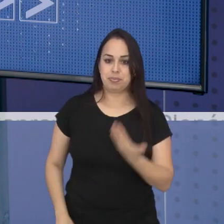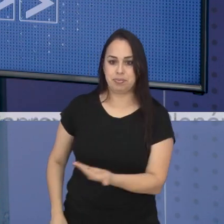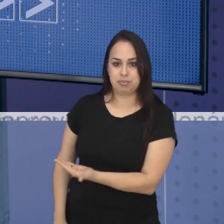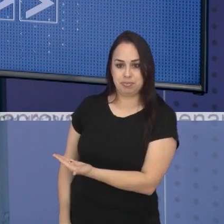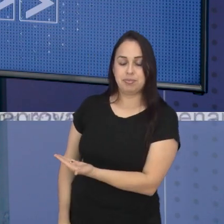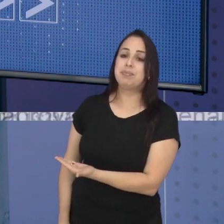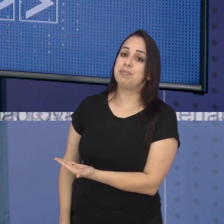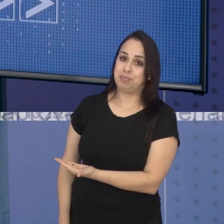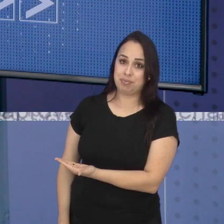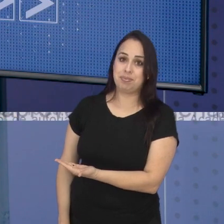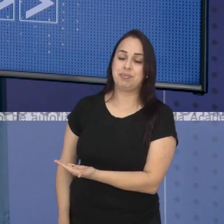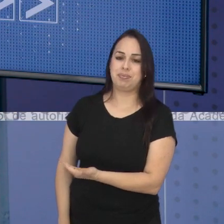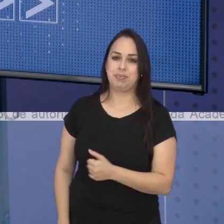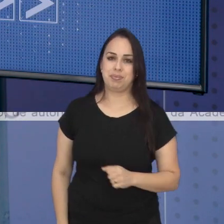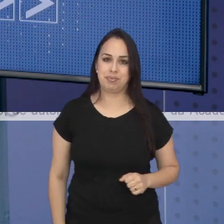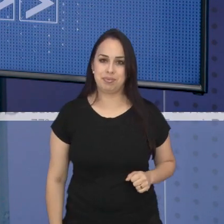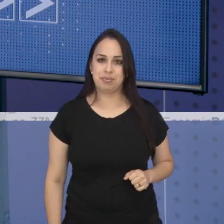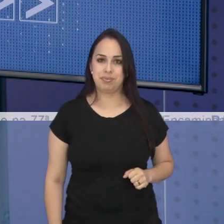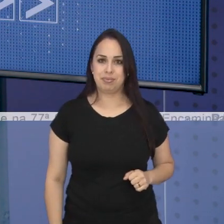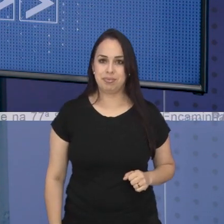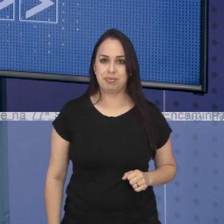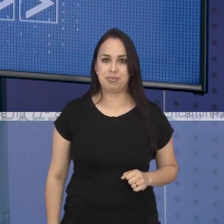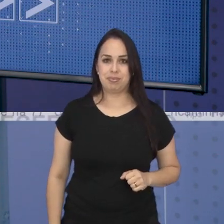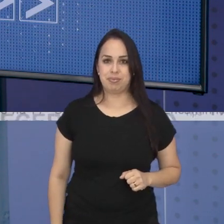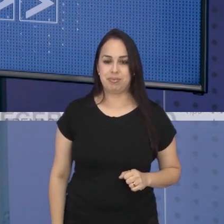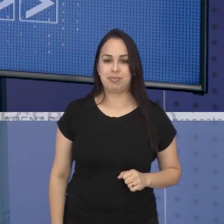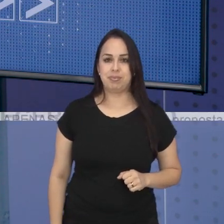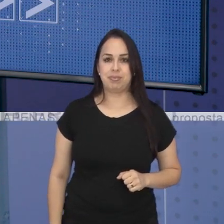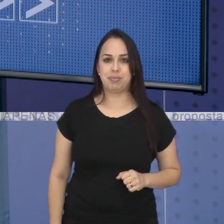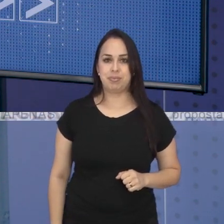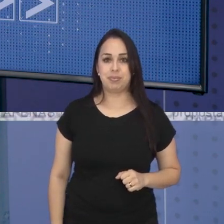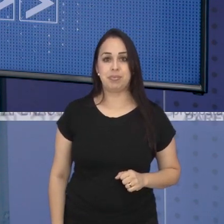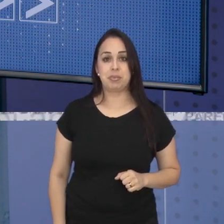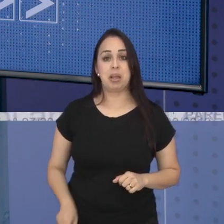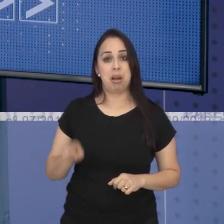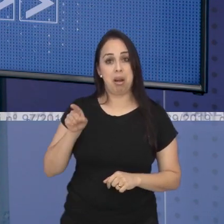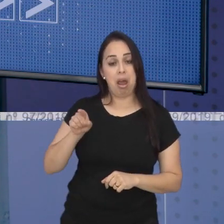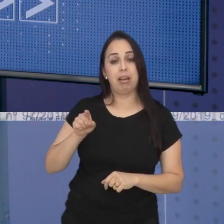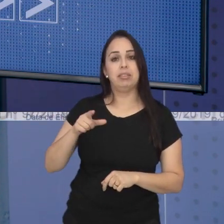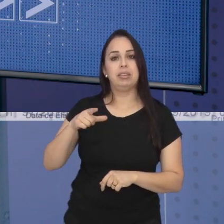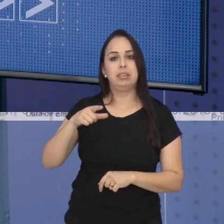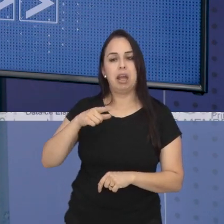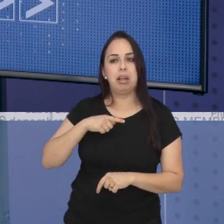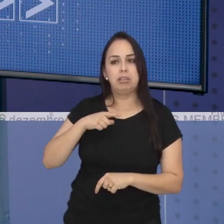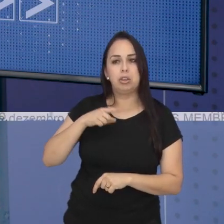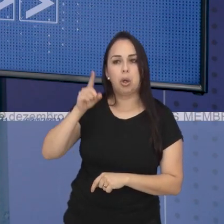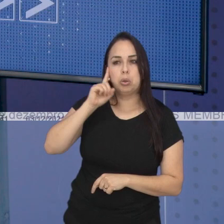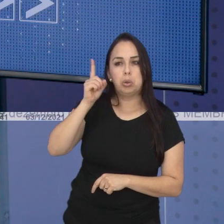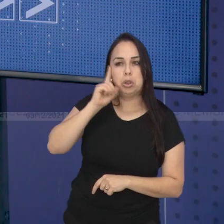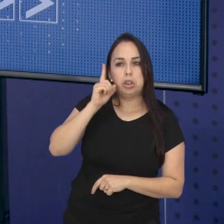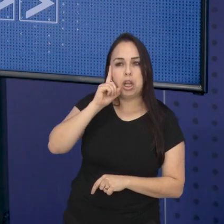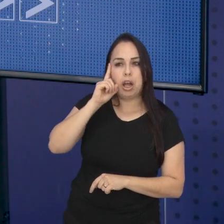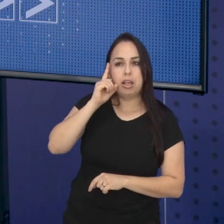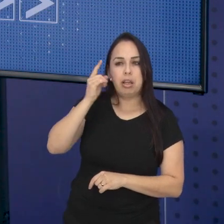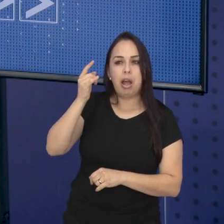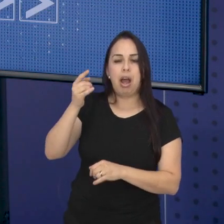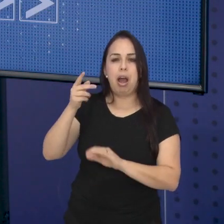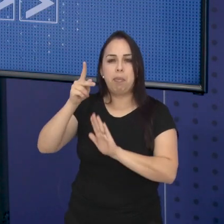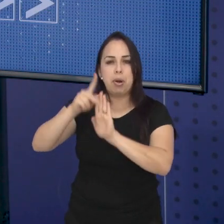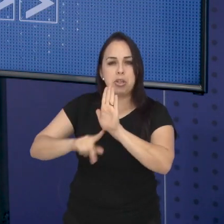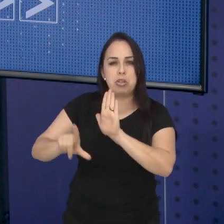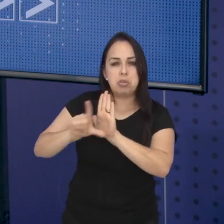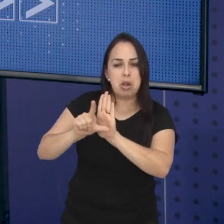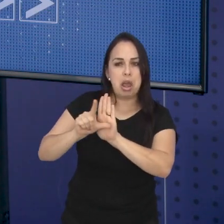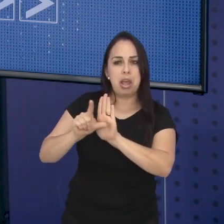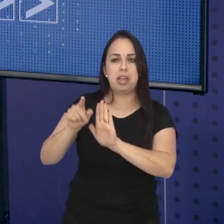O endereço é camarasjc.sp.gov.br. Lá você acompanha diariamente todos os